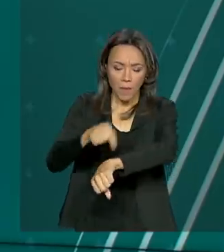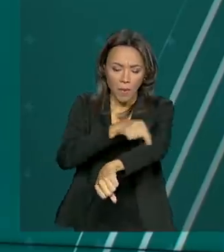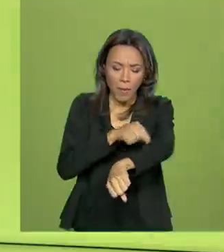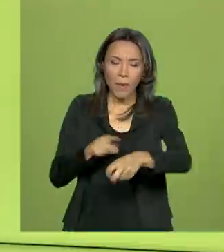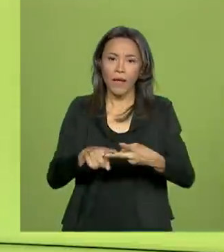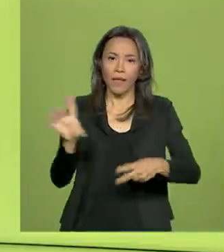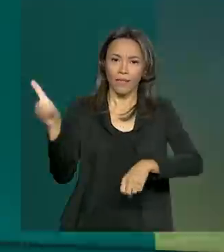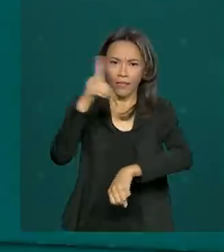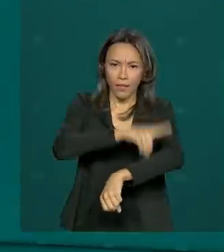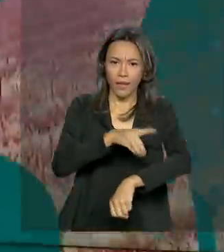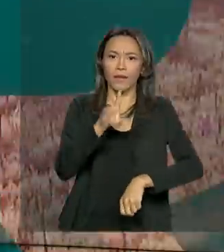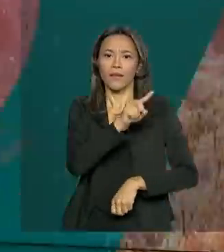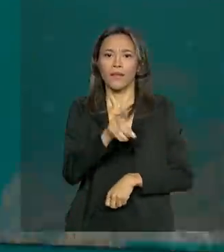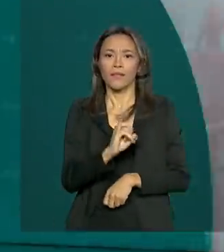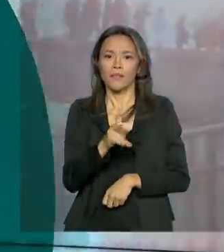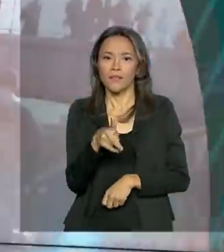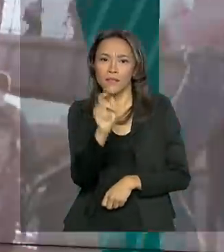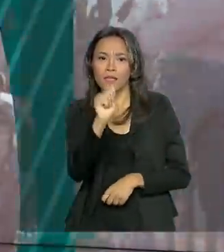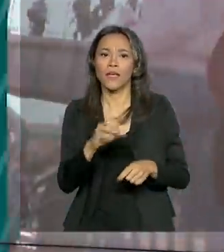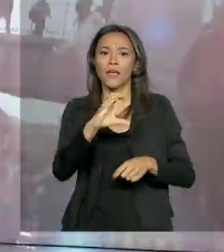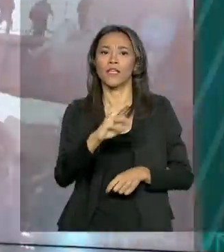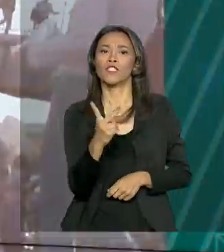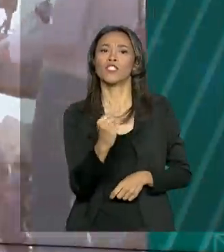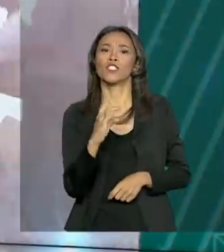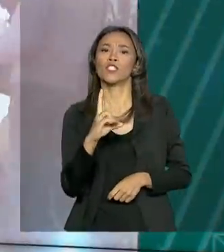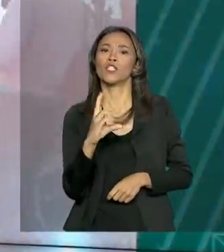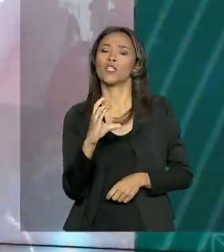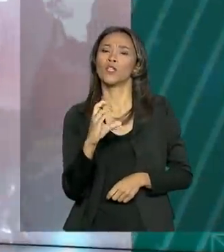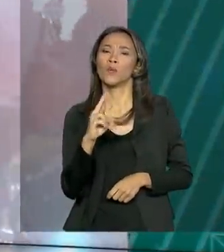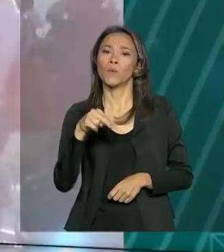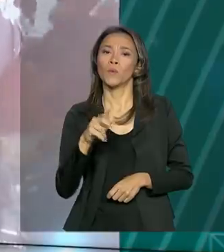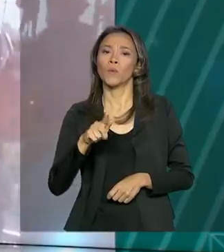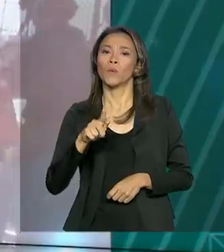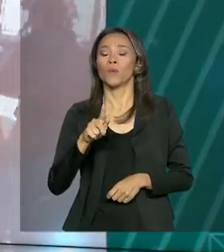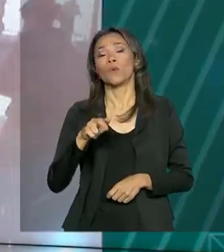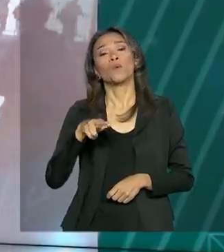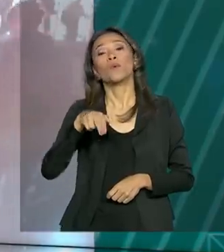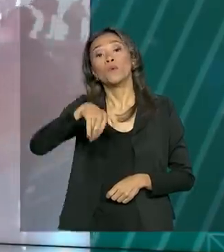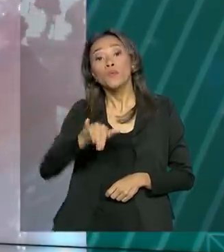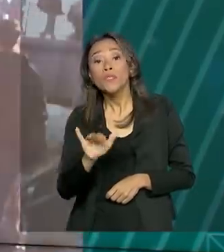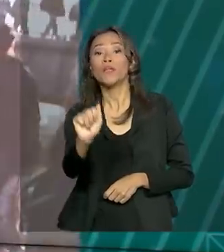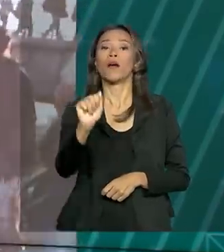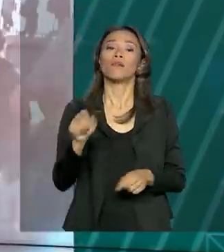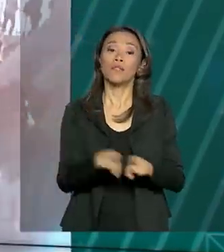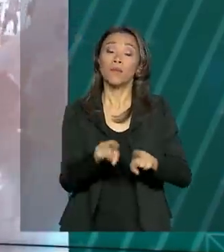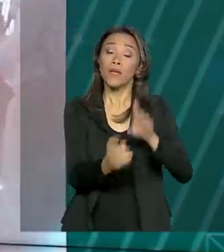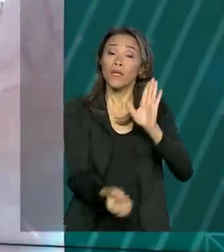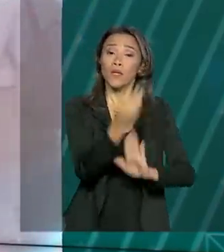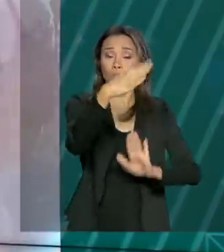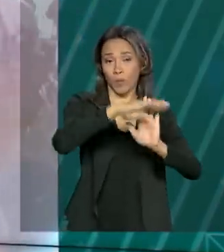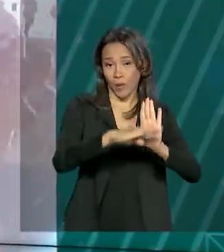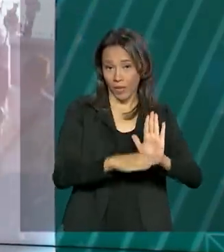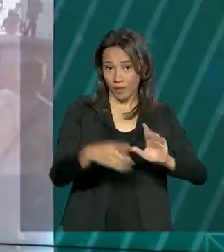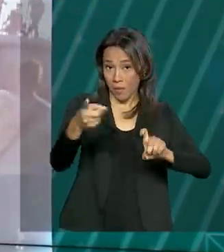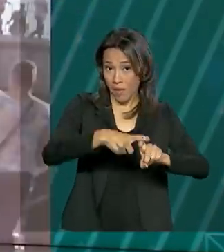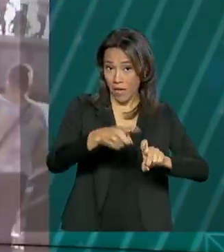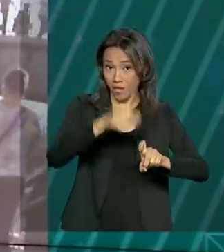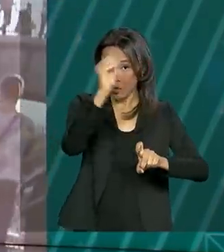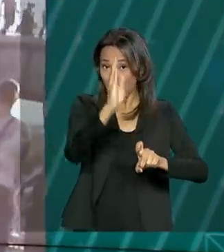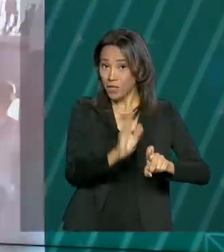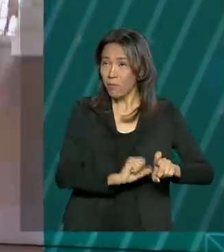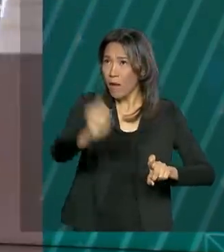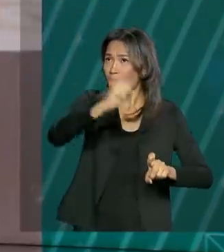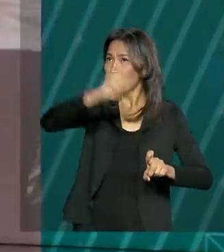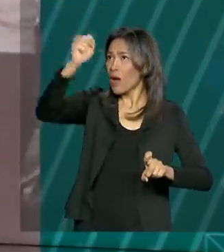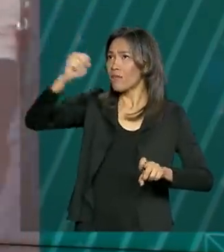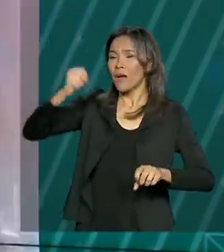à dengue, zika e chikungunha. O Ministério da Saúde também criou o programa Médicos pelo Brasil, principalmente para